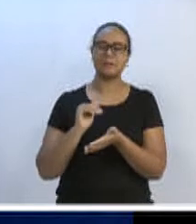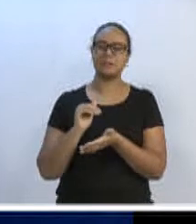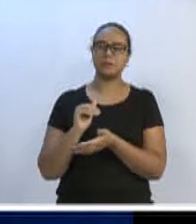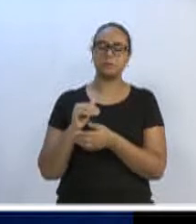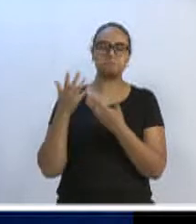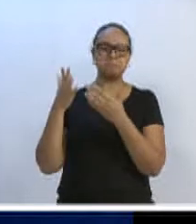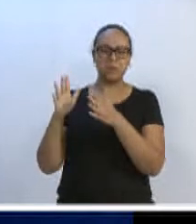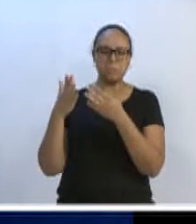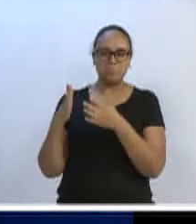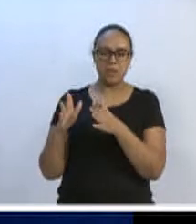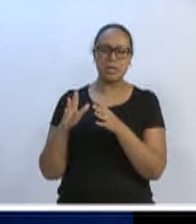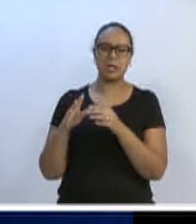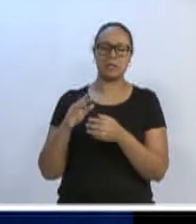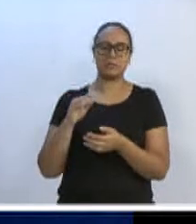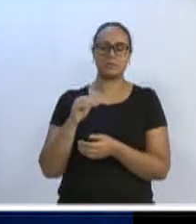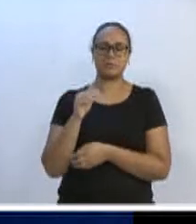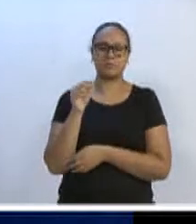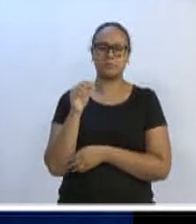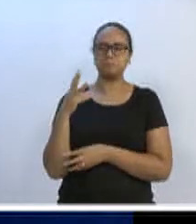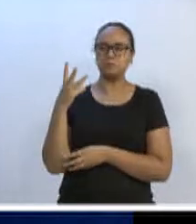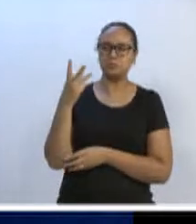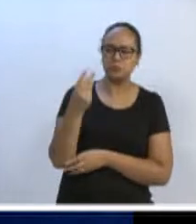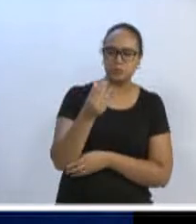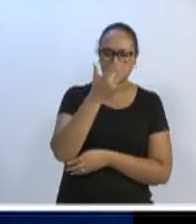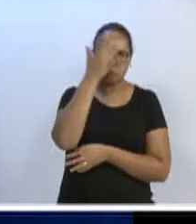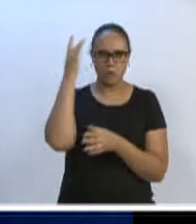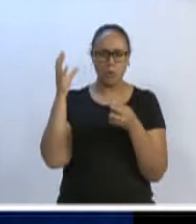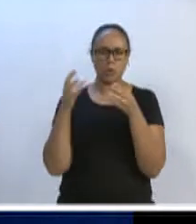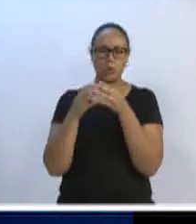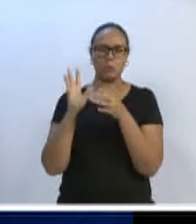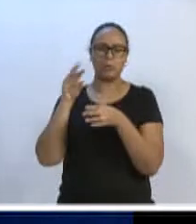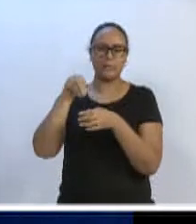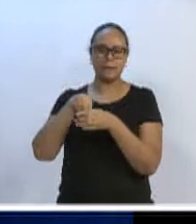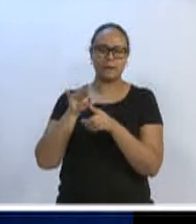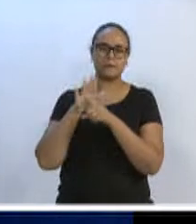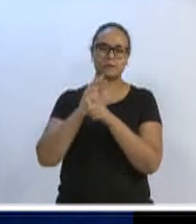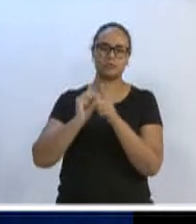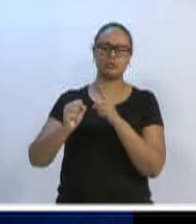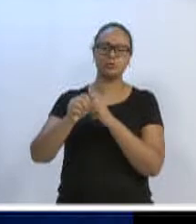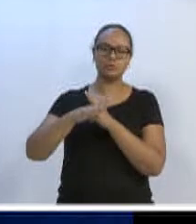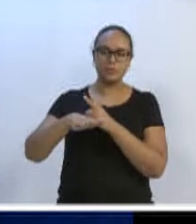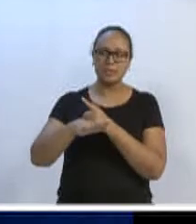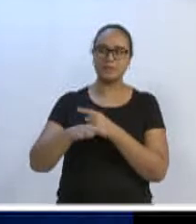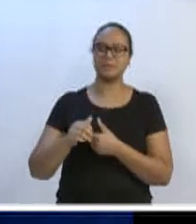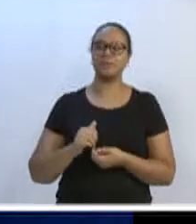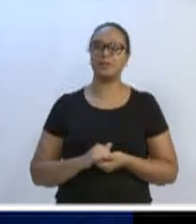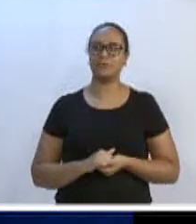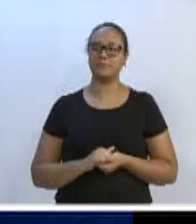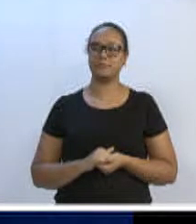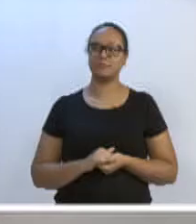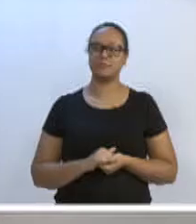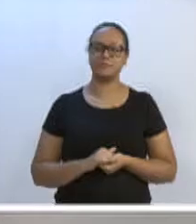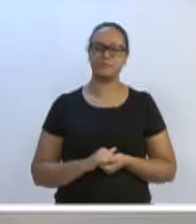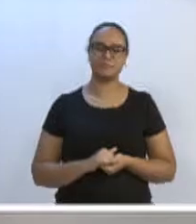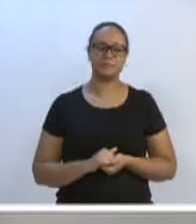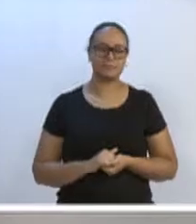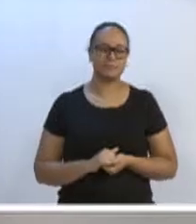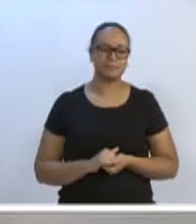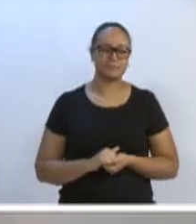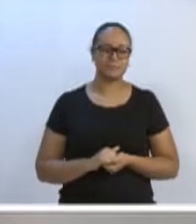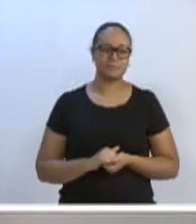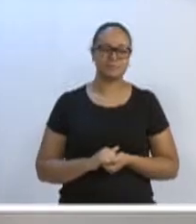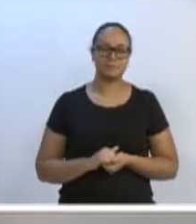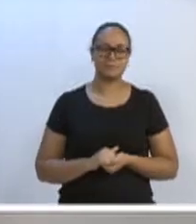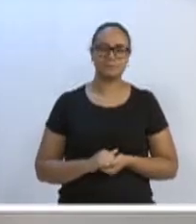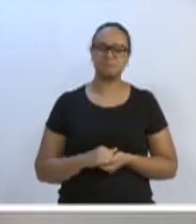Cristiane Loureiro, e, realmente, toda a equipe da Secretaria de Assistência Social e também a equipe lá do ProFamília. Realmente, é um